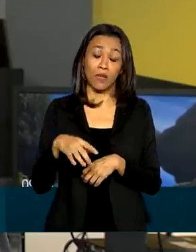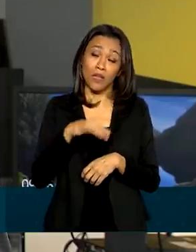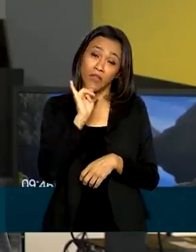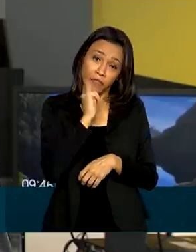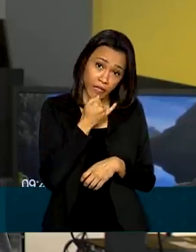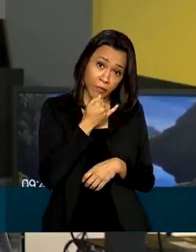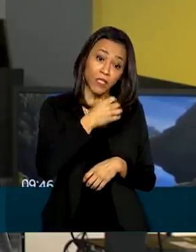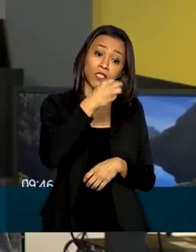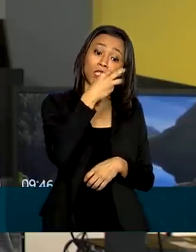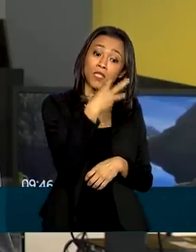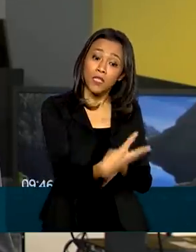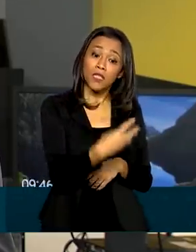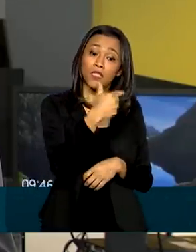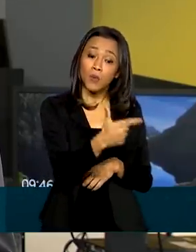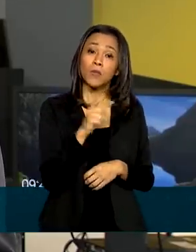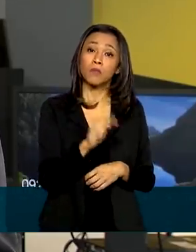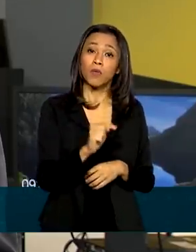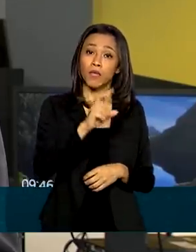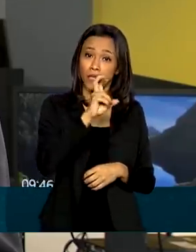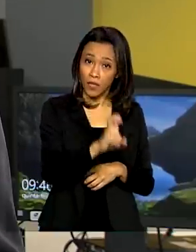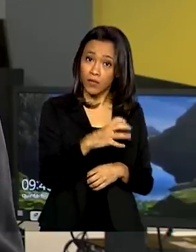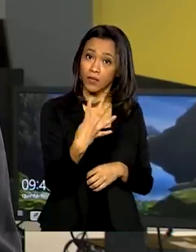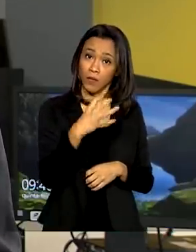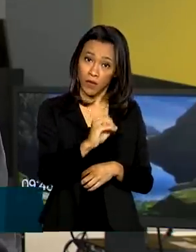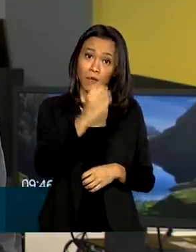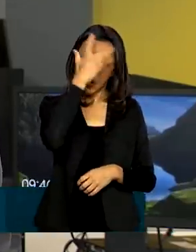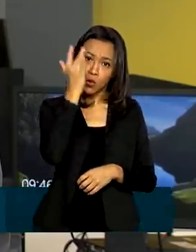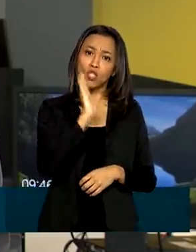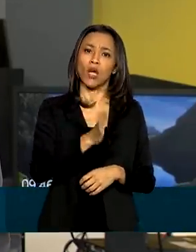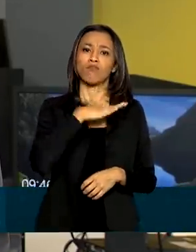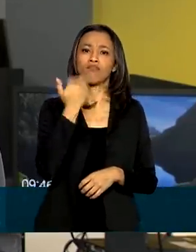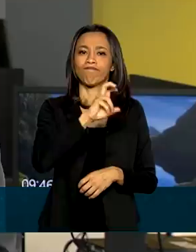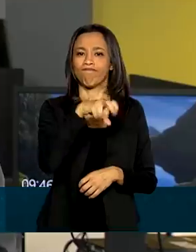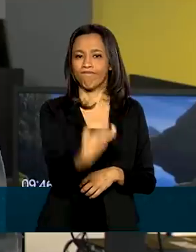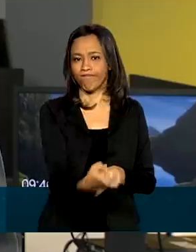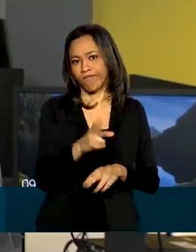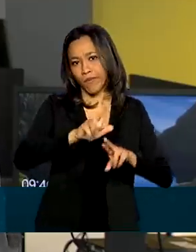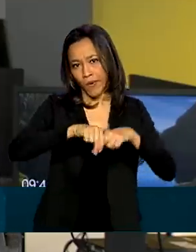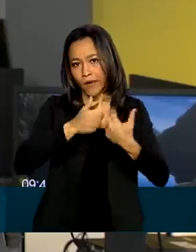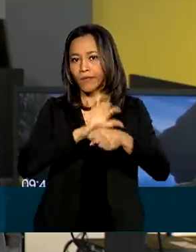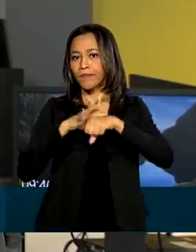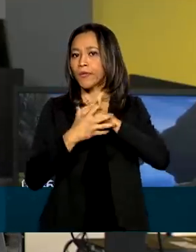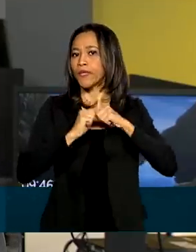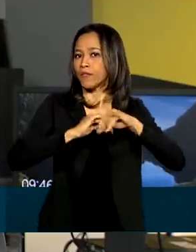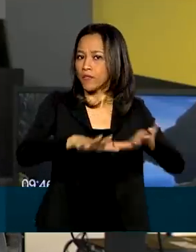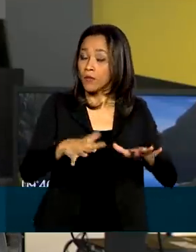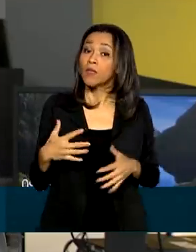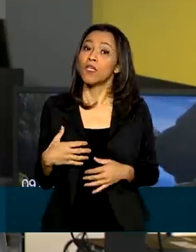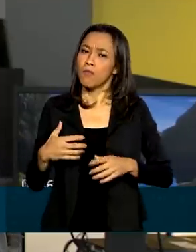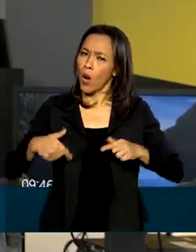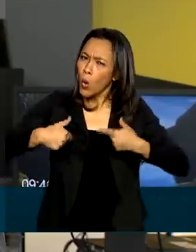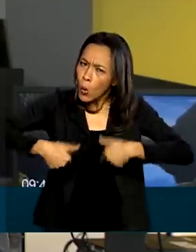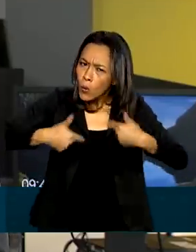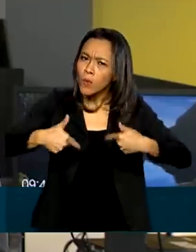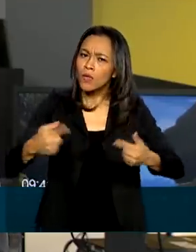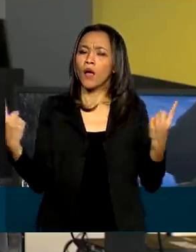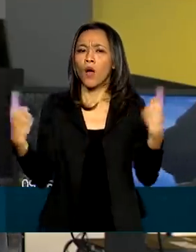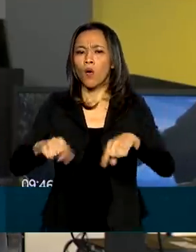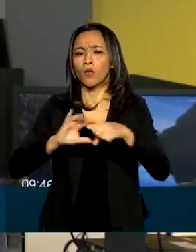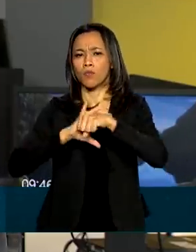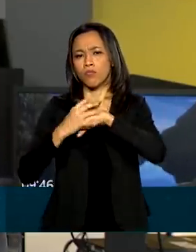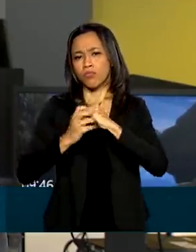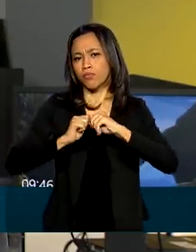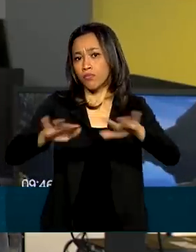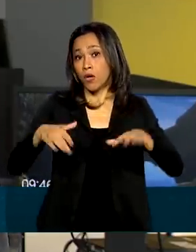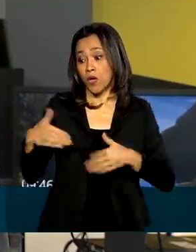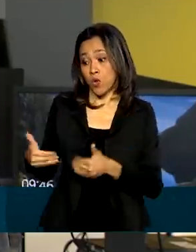.548 pessoas morreram por causa do coronavírus. E para reforçar o combate à pandemia, o Ministério da Saúde